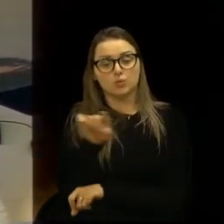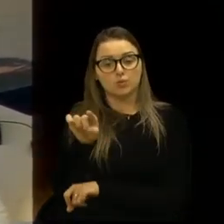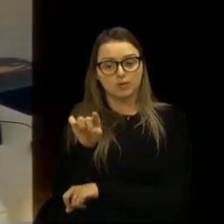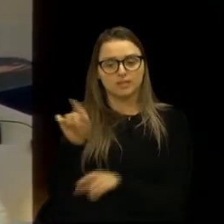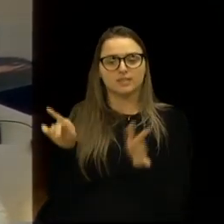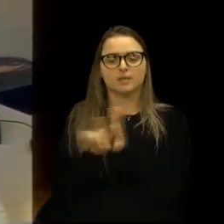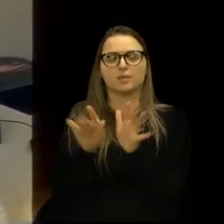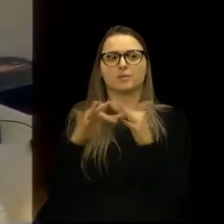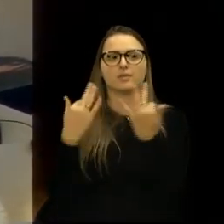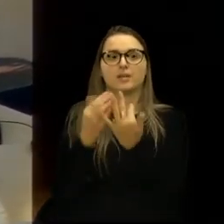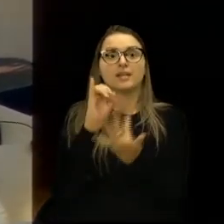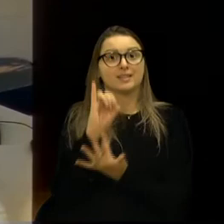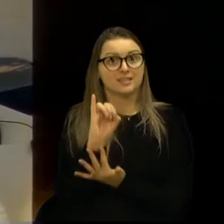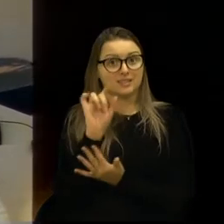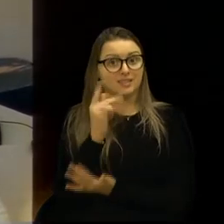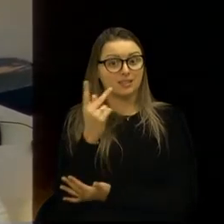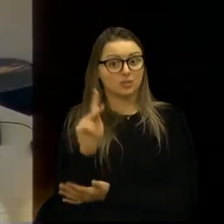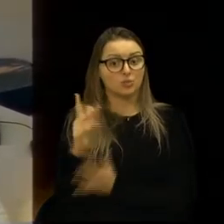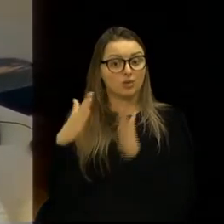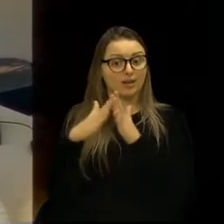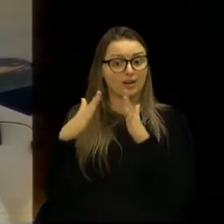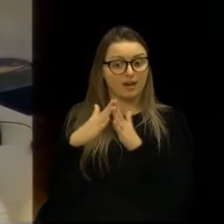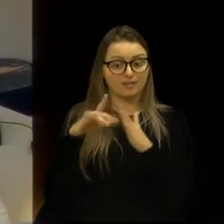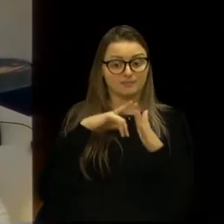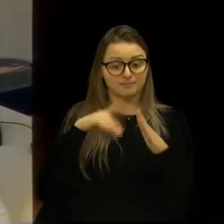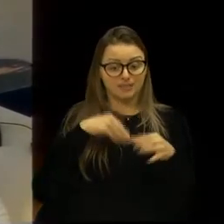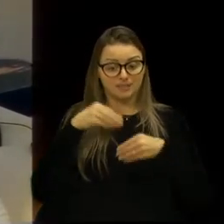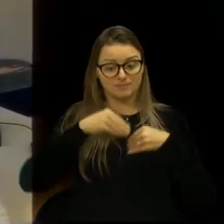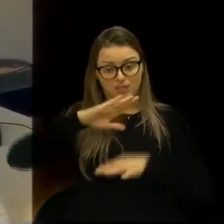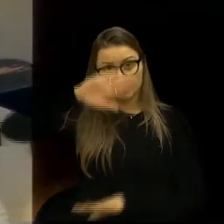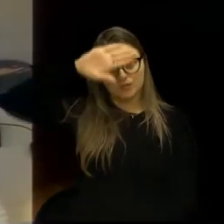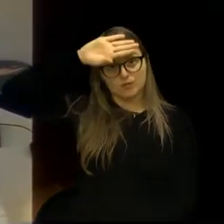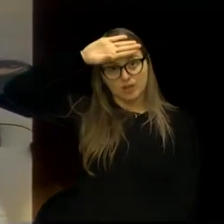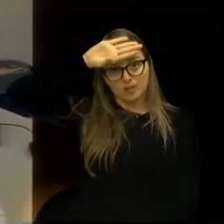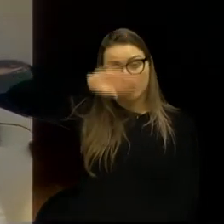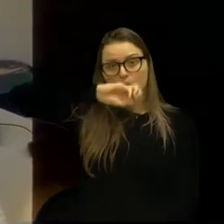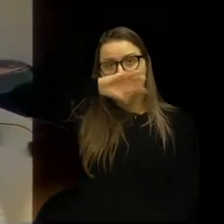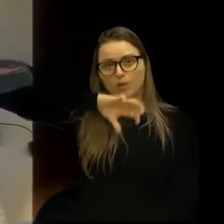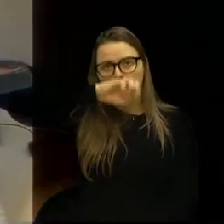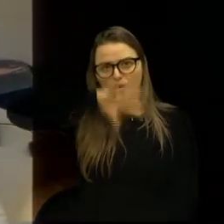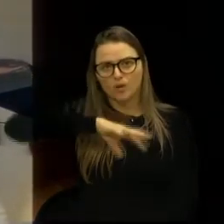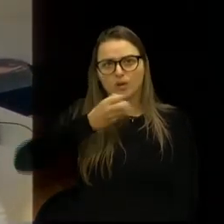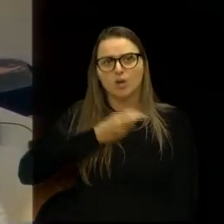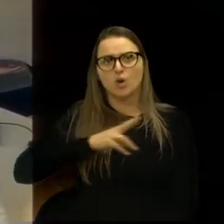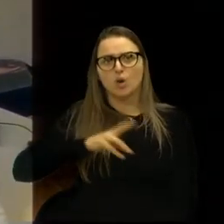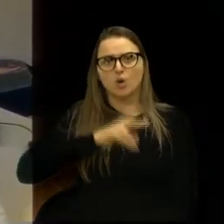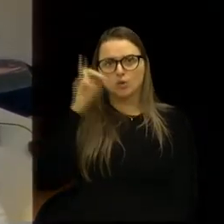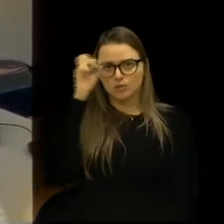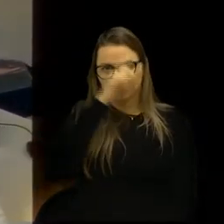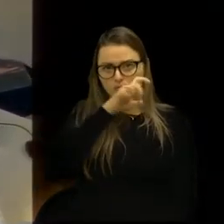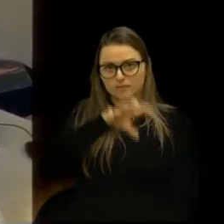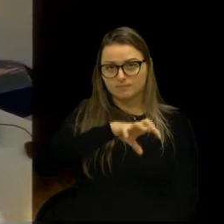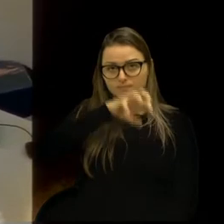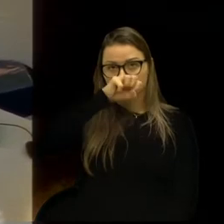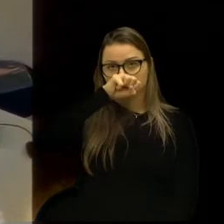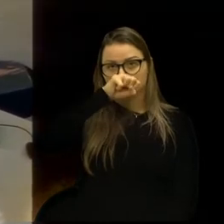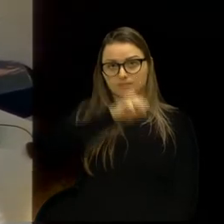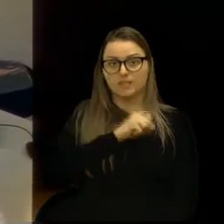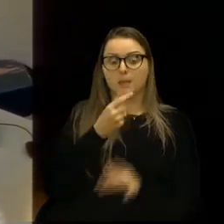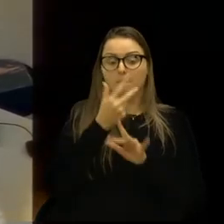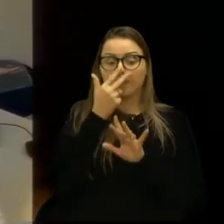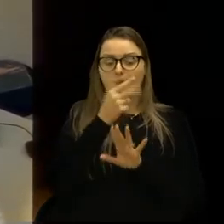Se alguém em sua casa estiver com sintomas febre, tosse, dificuldade para respirar, enfim, sintomas do Covid,